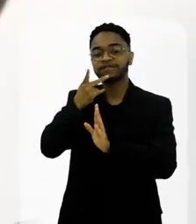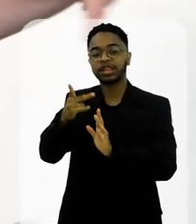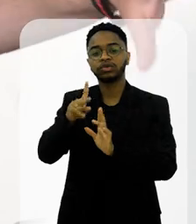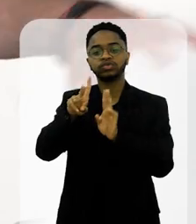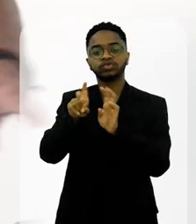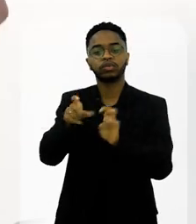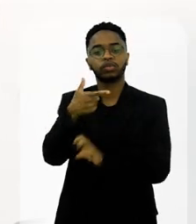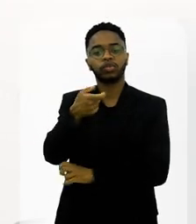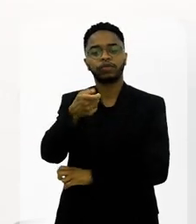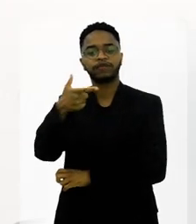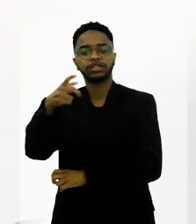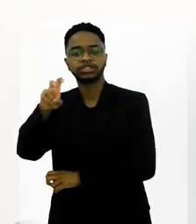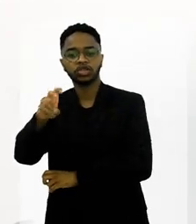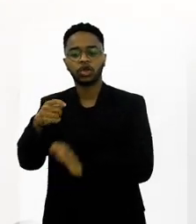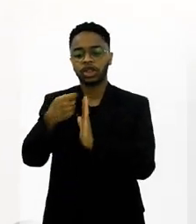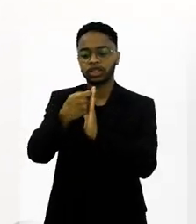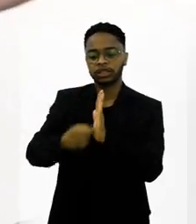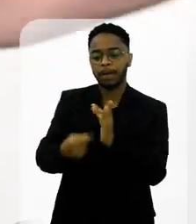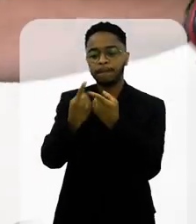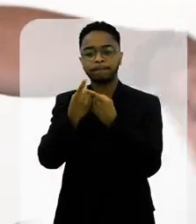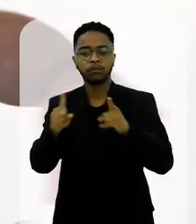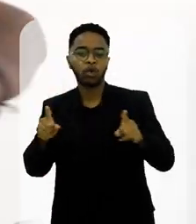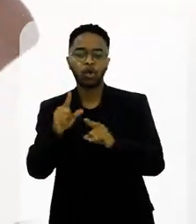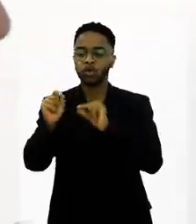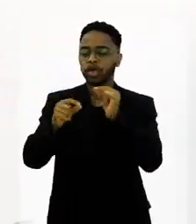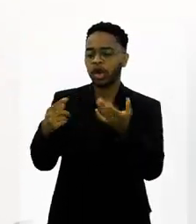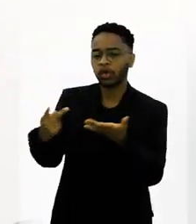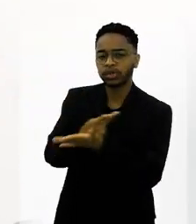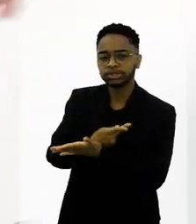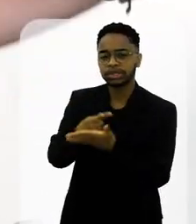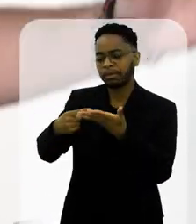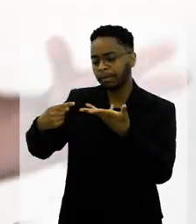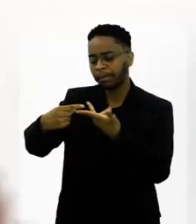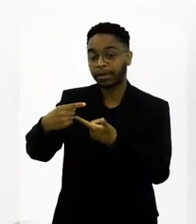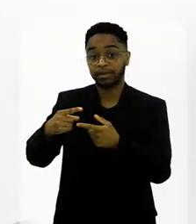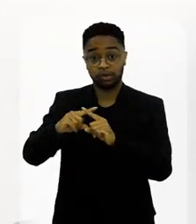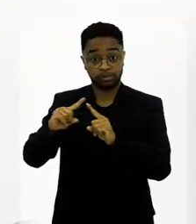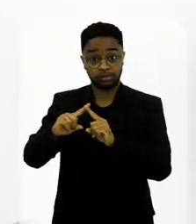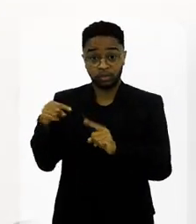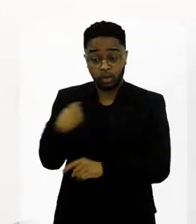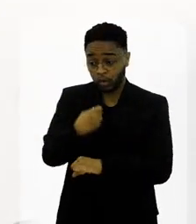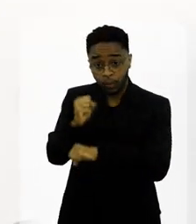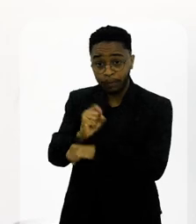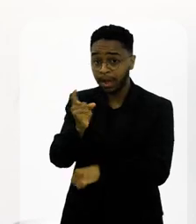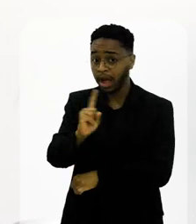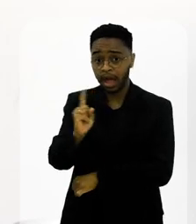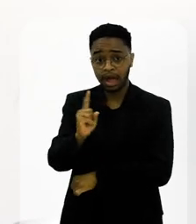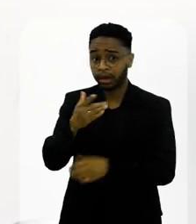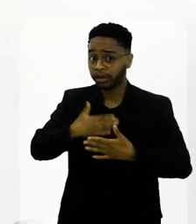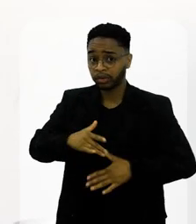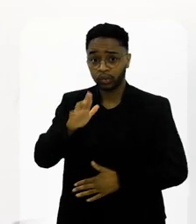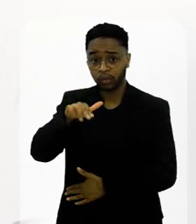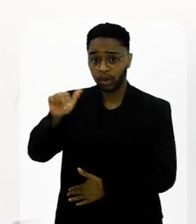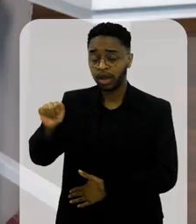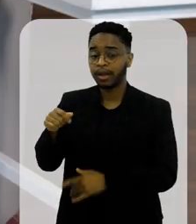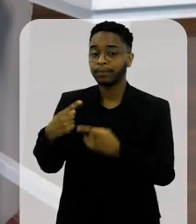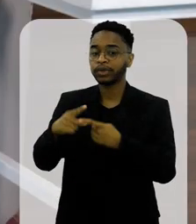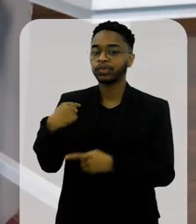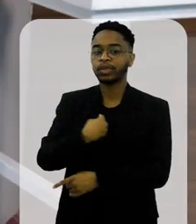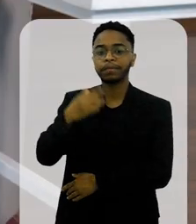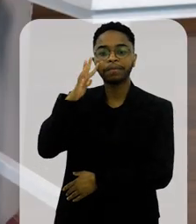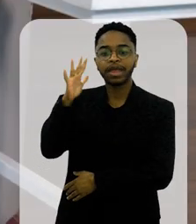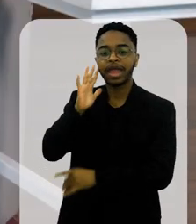bastidor falando de Carnaval 2025 e de enredo e o que vai acontecer e como é... Rapaz, a gente não para. A gente não para.